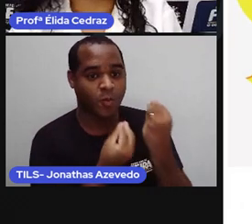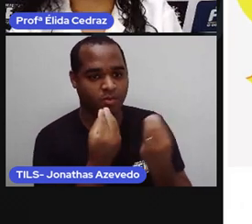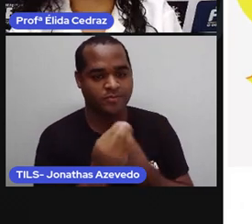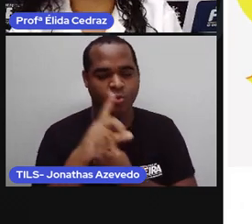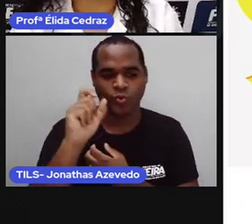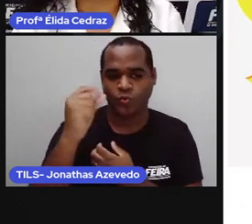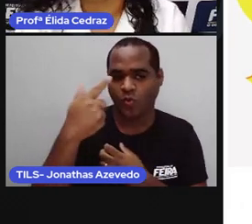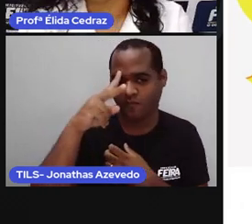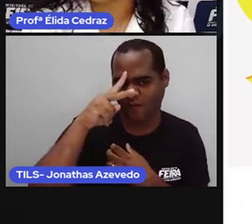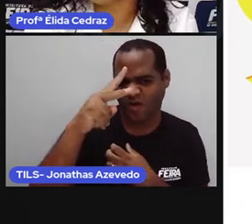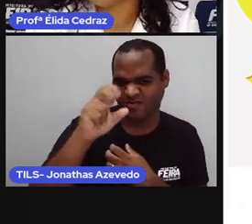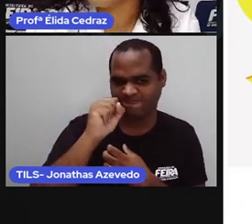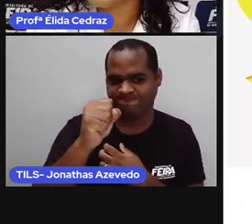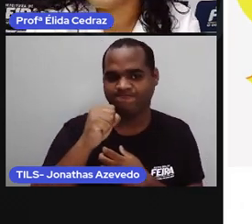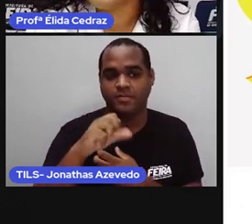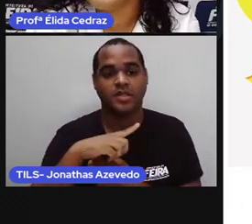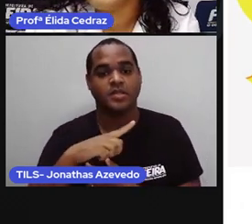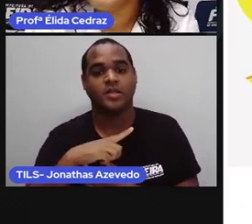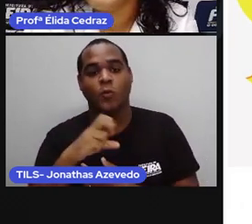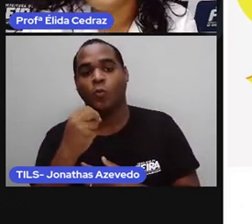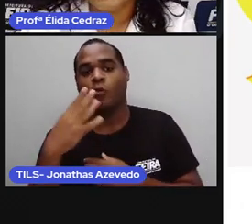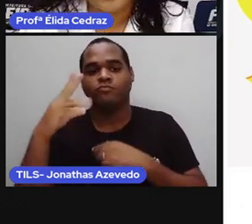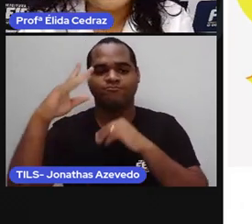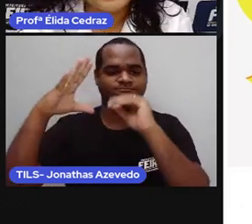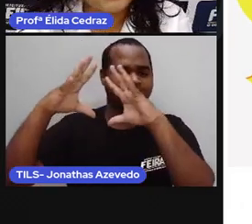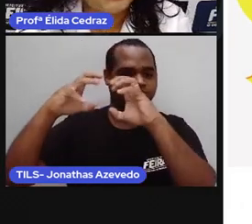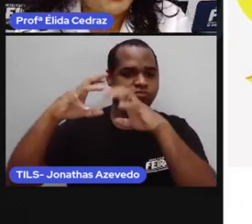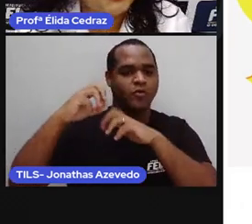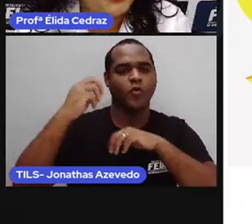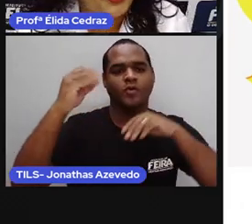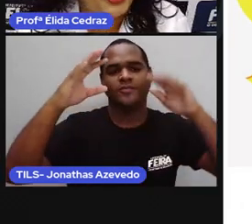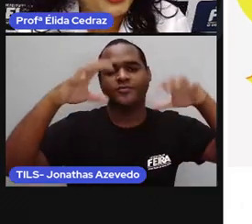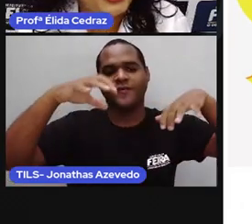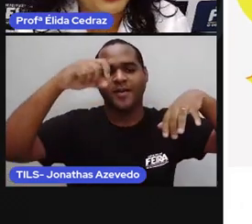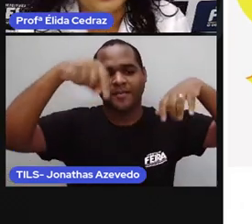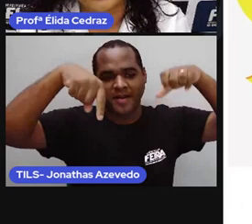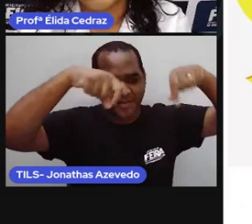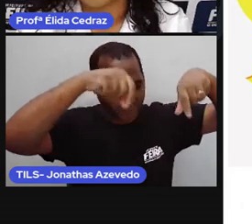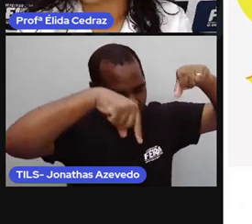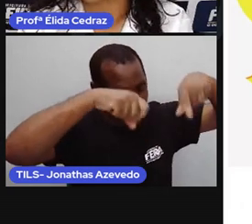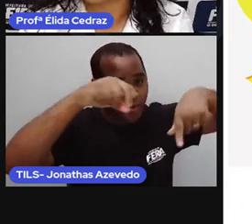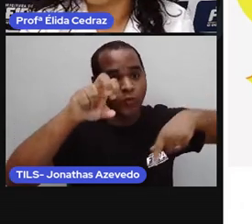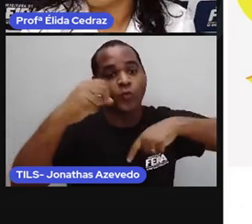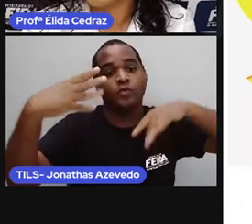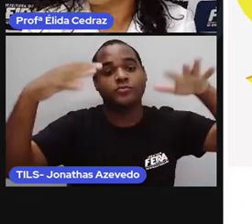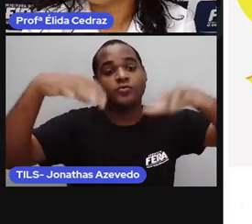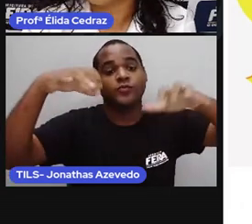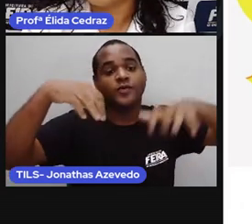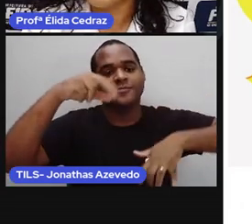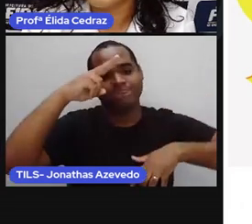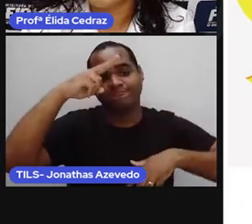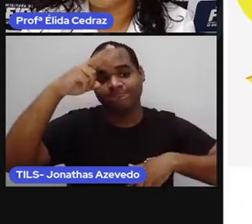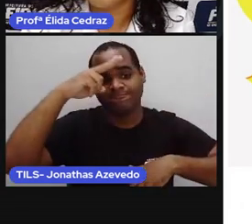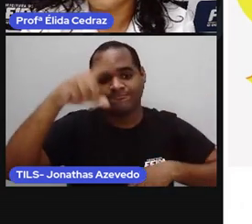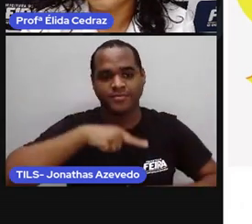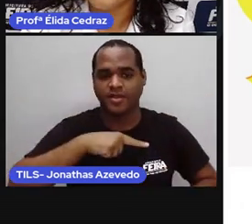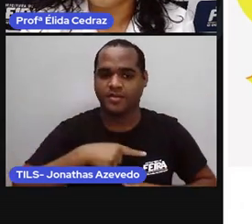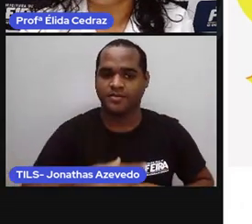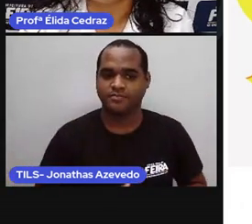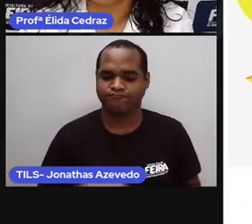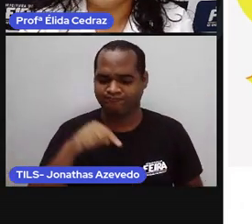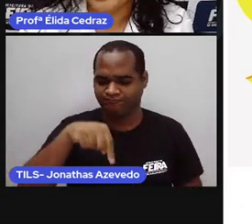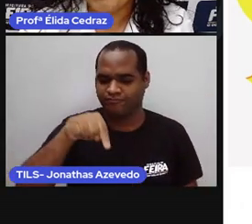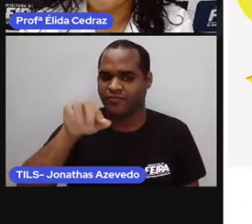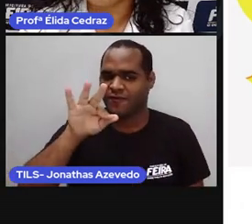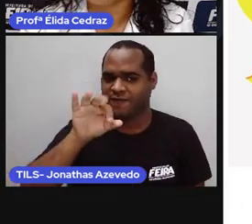Nublado? Está chuviscando? Ou está chovendo forte? Esses dias em feira,